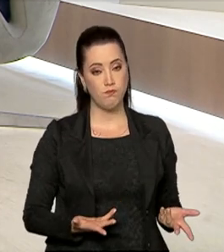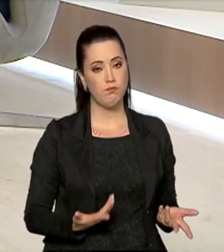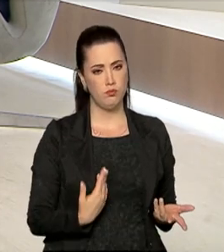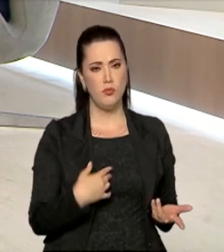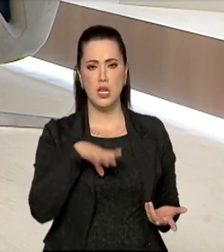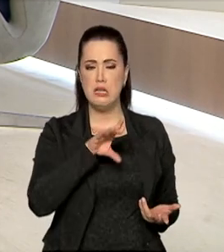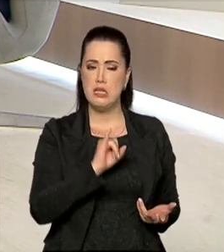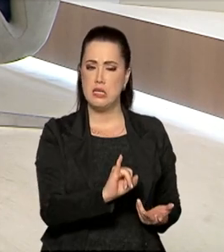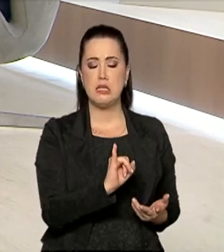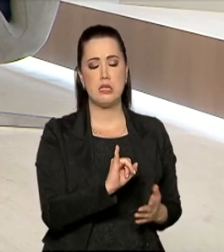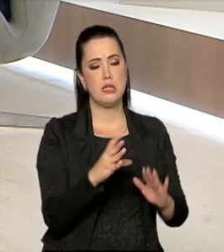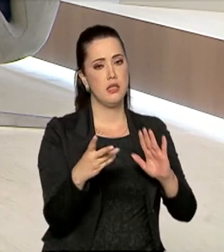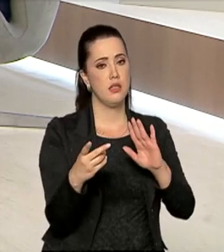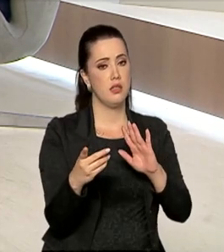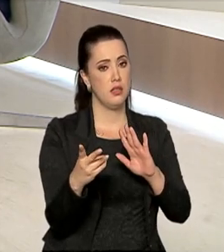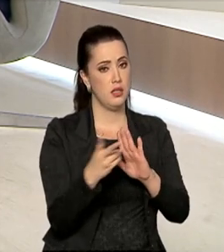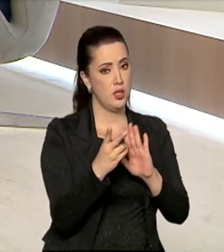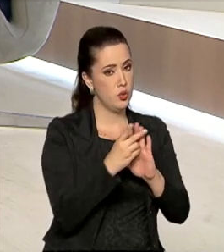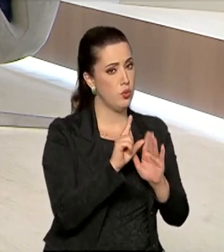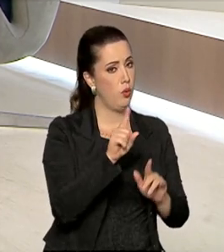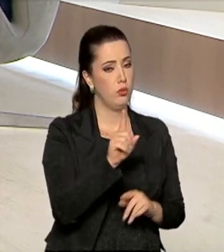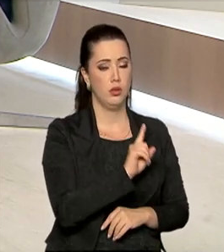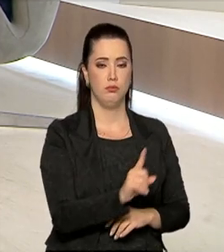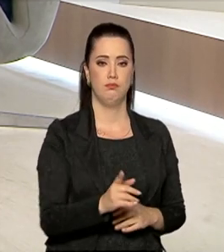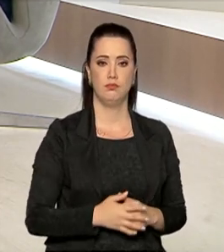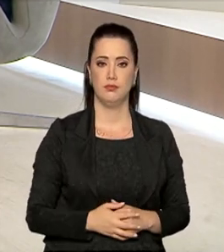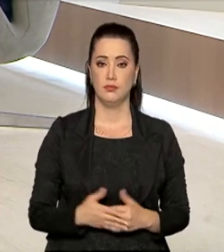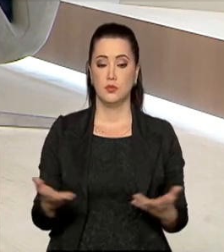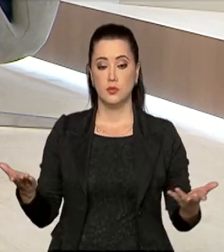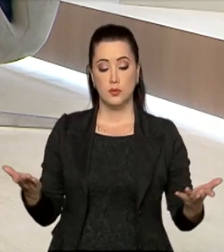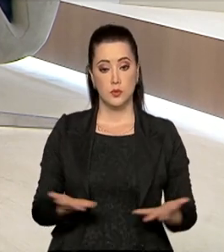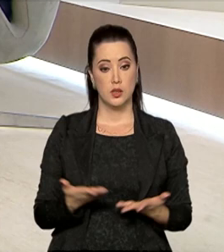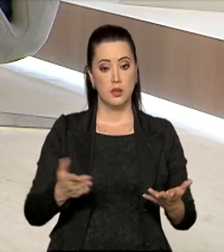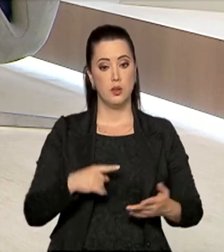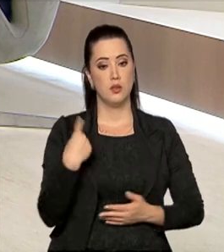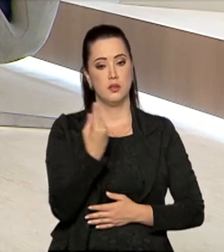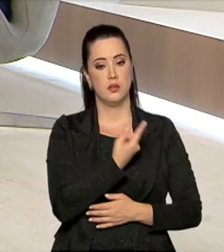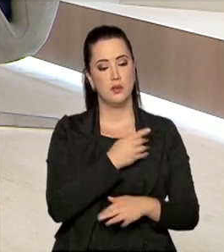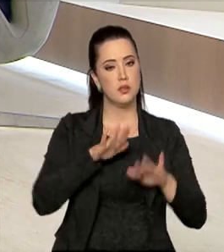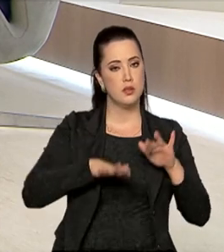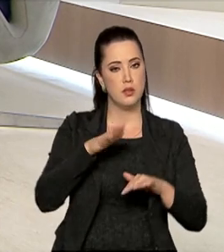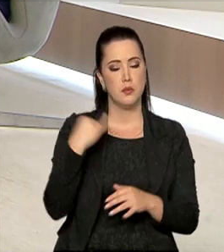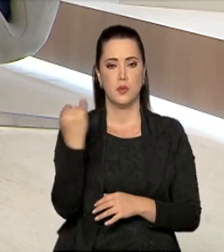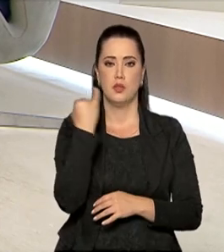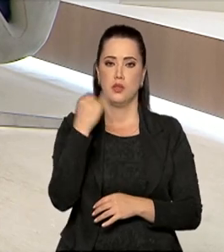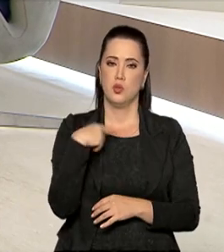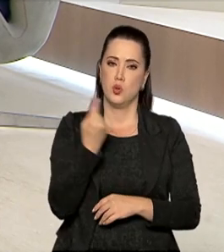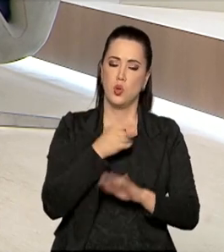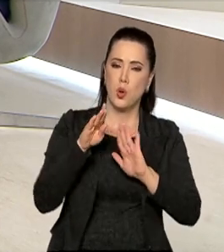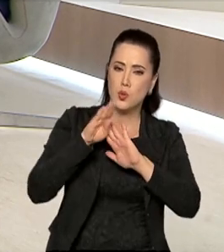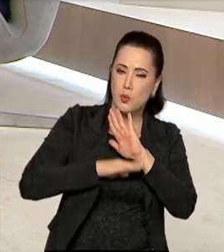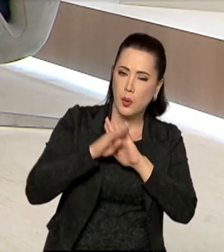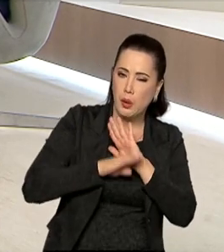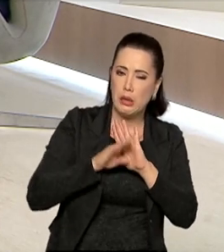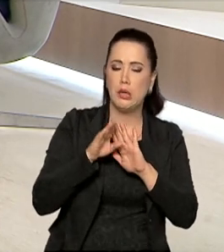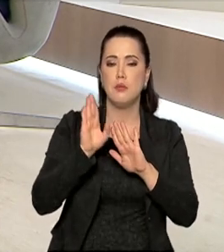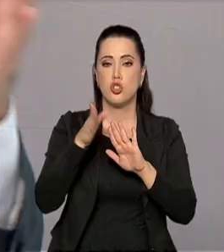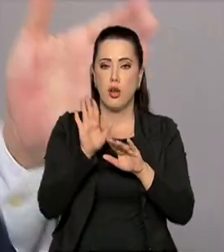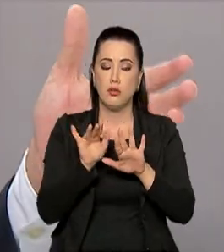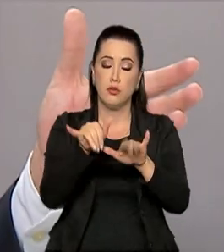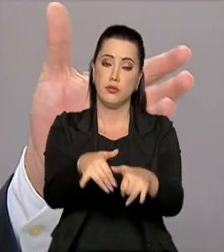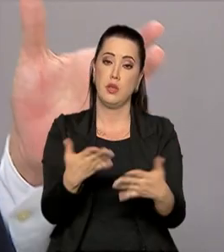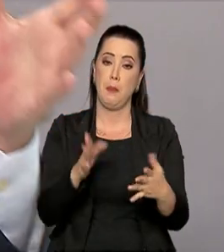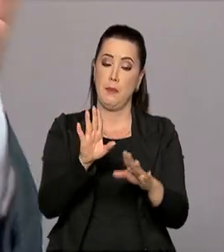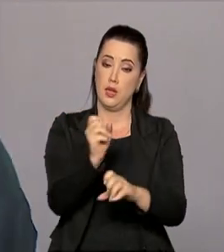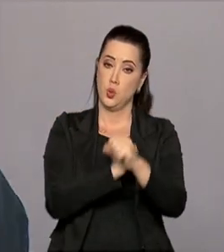indígena ou não indígena. Cátio, você acha que agora, talvez fosse interessante, o nosso programa já está indo para o final, só